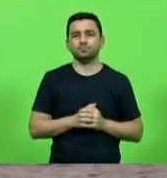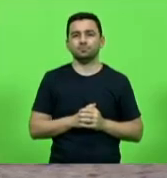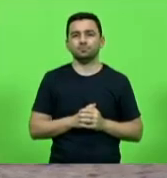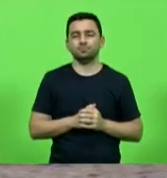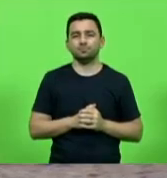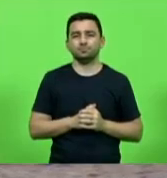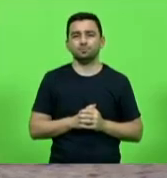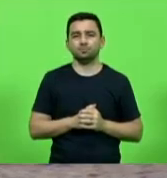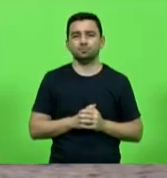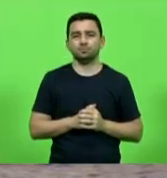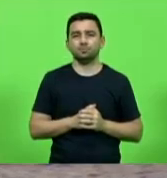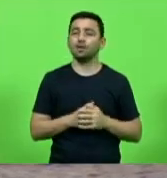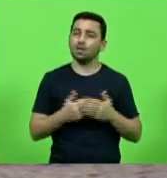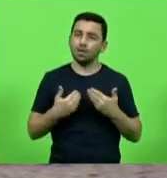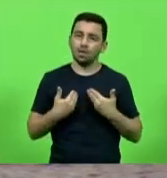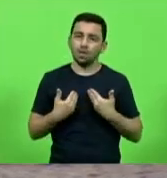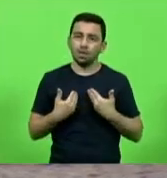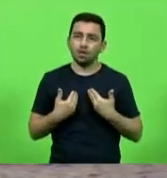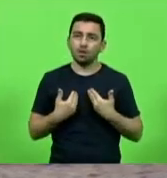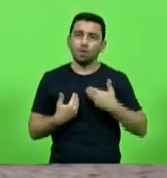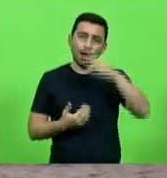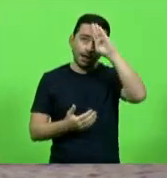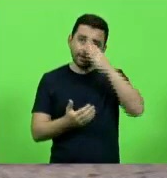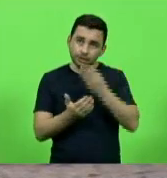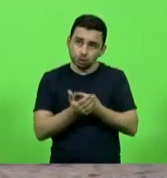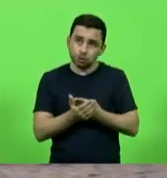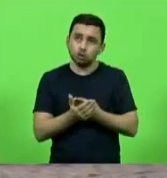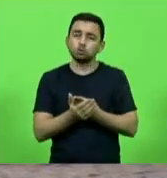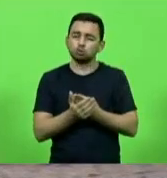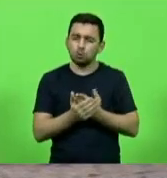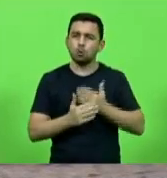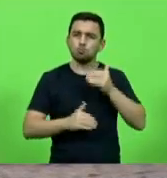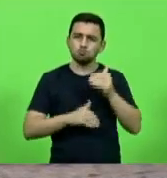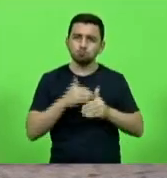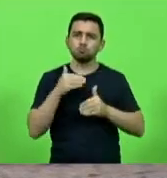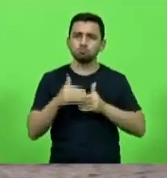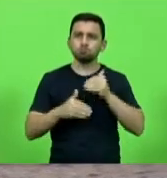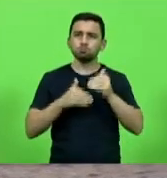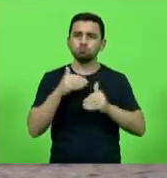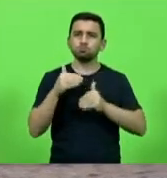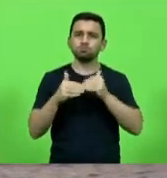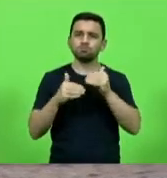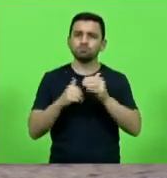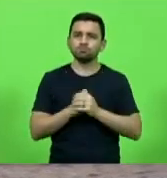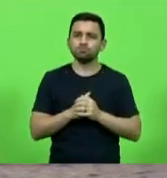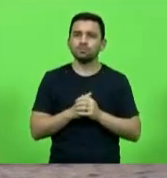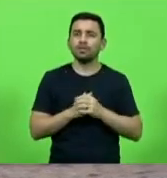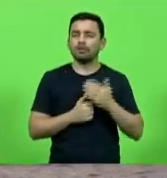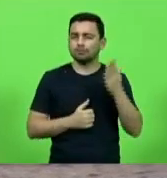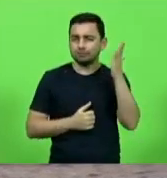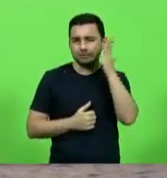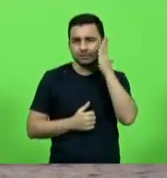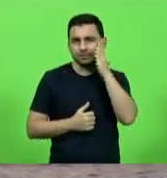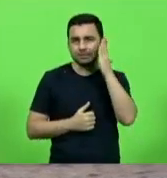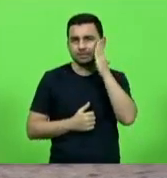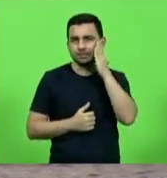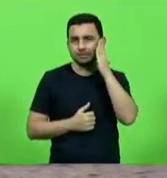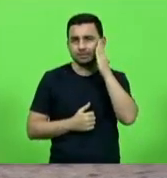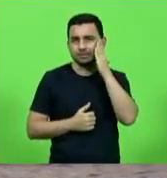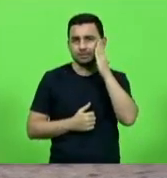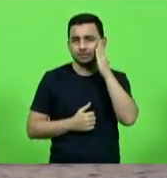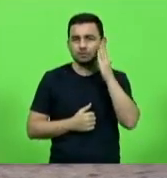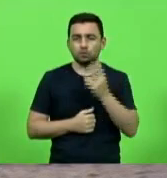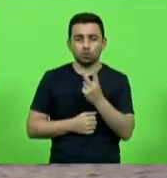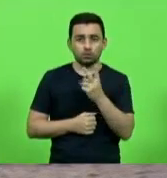Eu acredito nas leis, eu acredito cada vez mais no... Sei que neste ano de